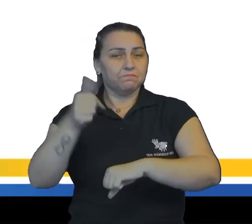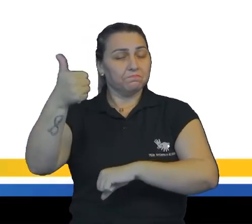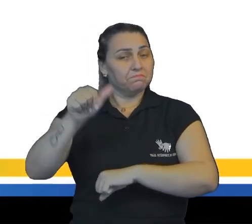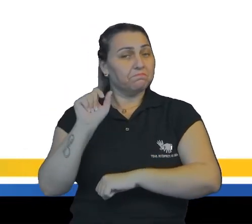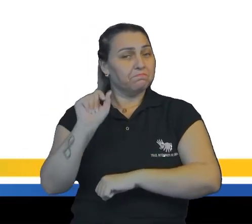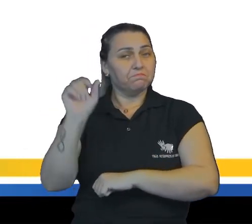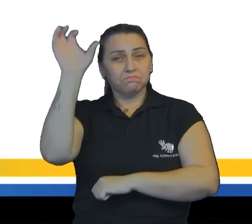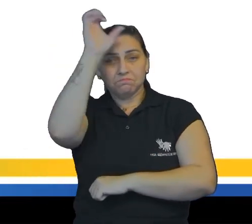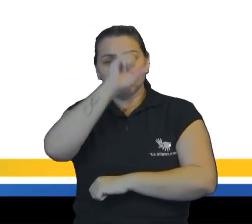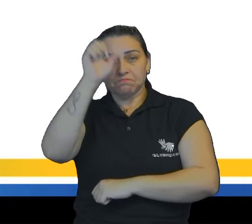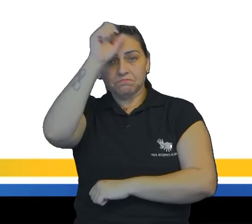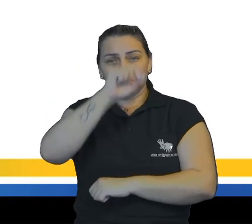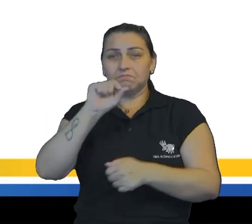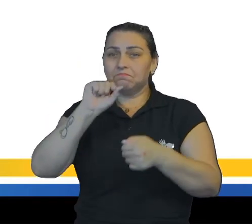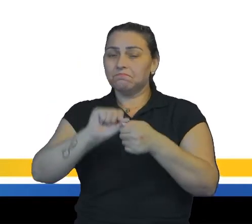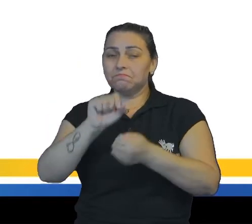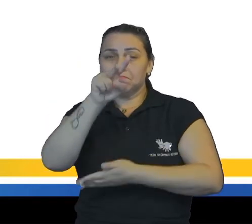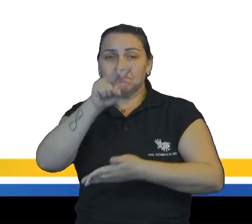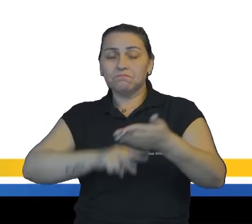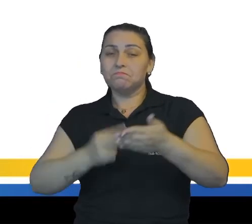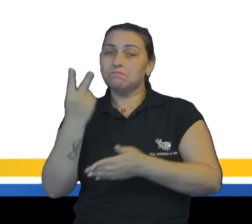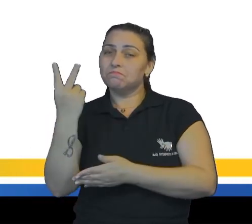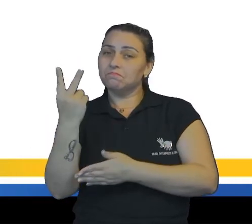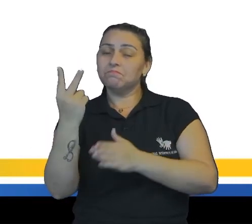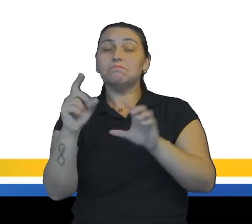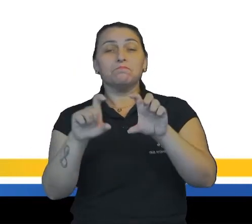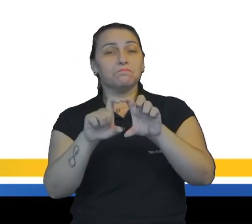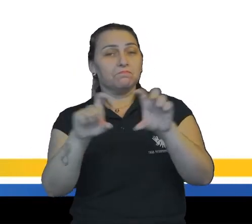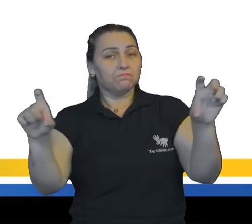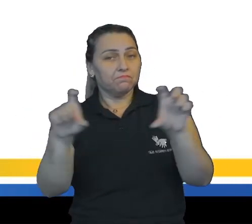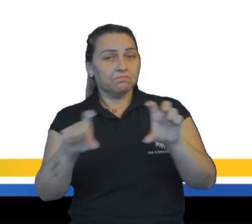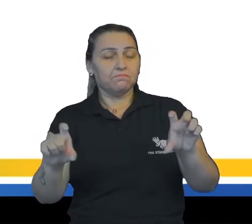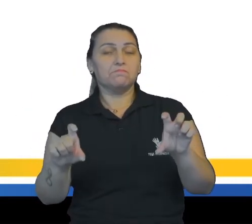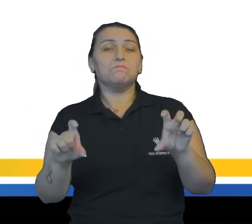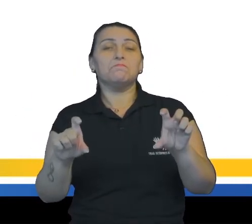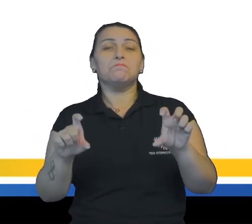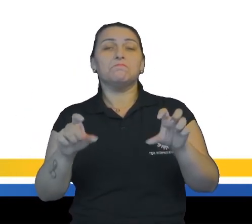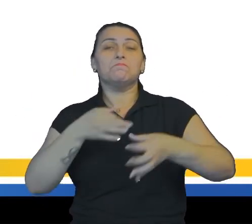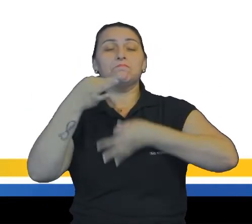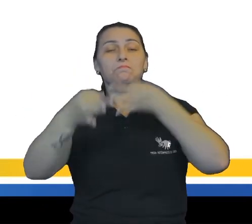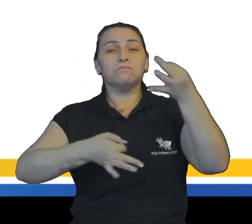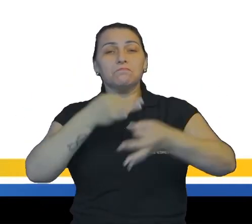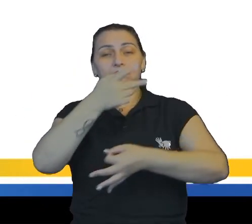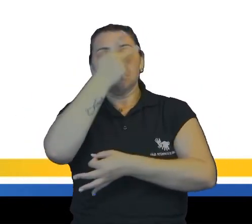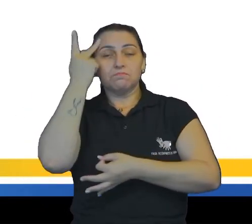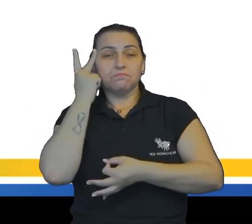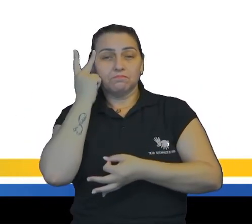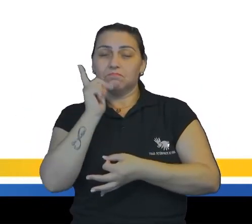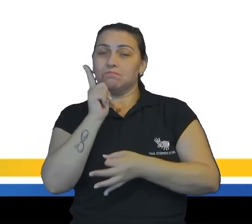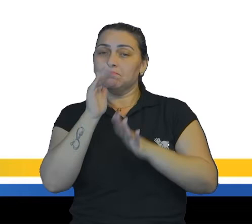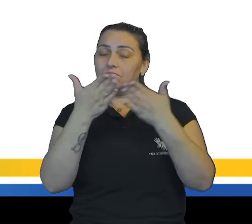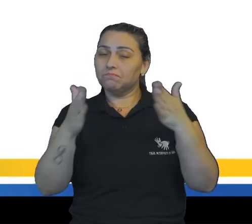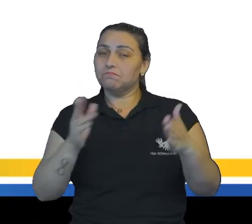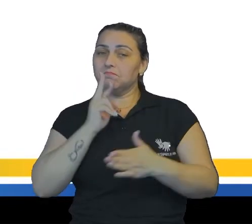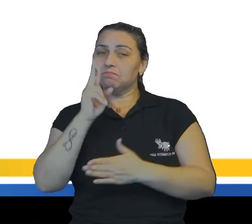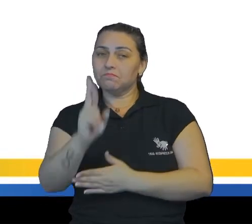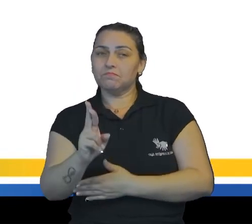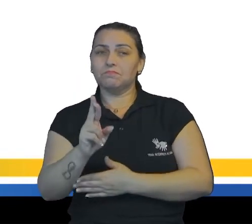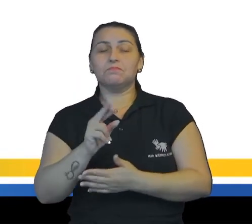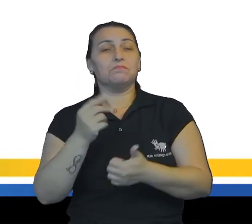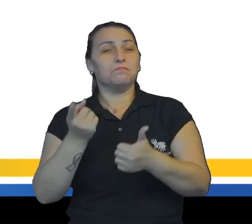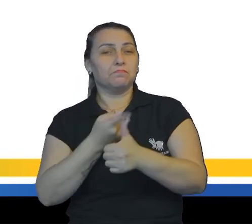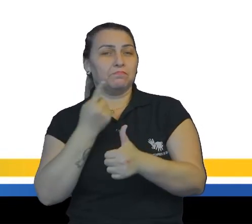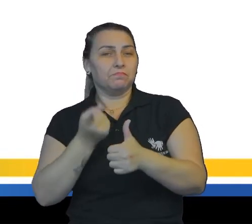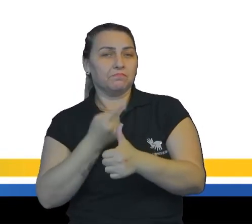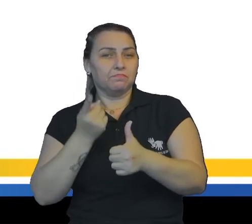aprendemos. Que tal fazer a leitura de mais dois trechos do relato pessoal Banhos de Mar E responder as questões? Questão